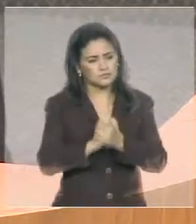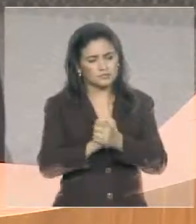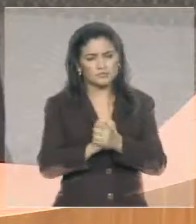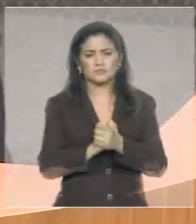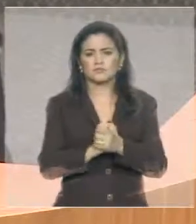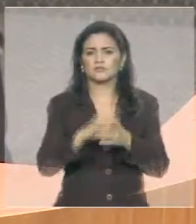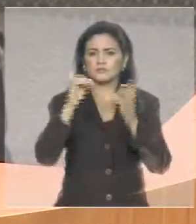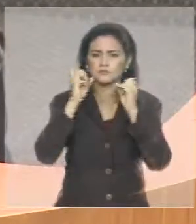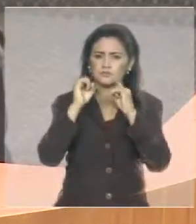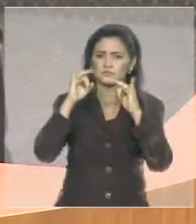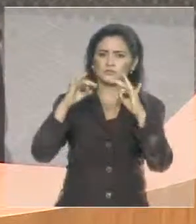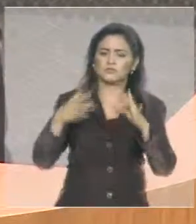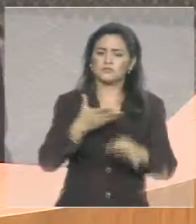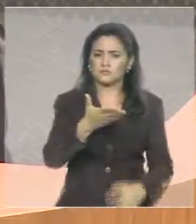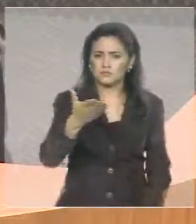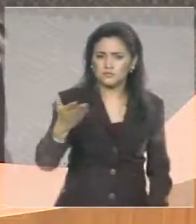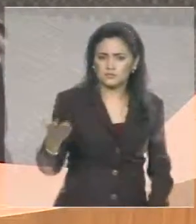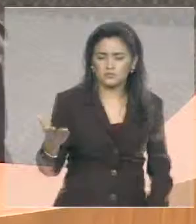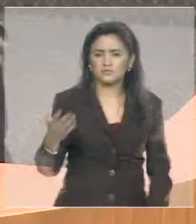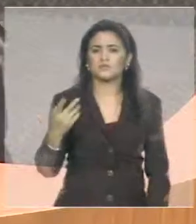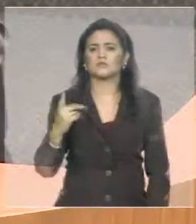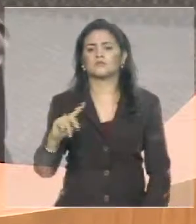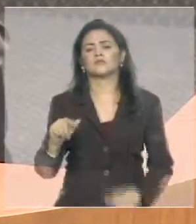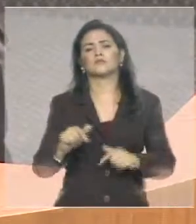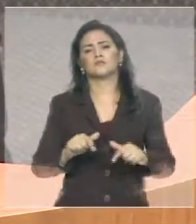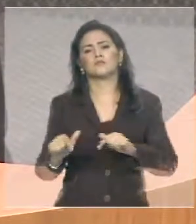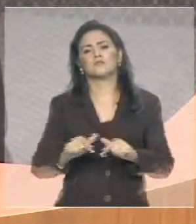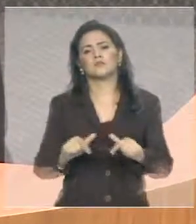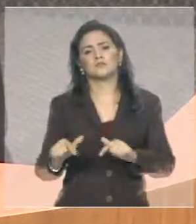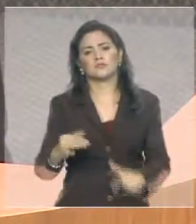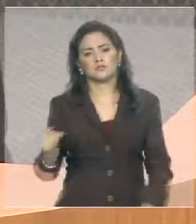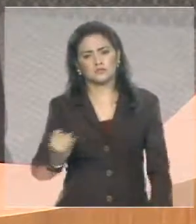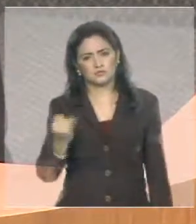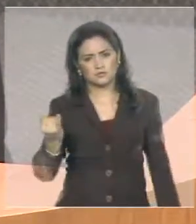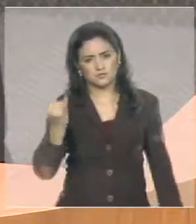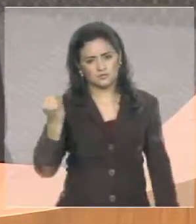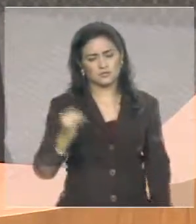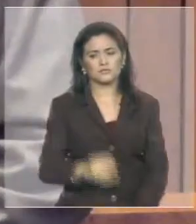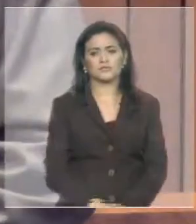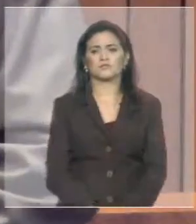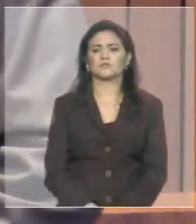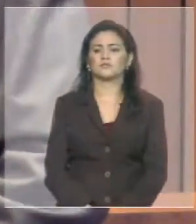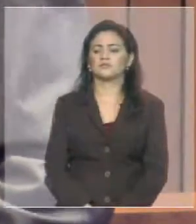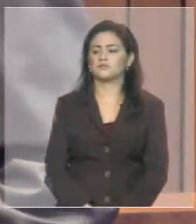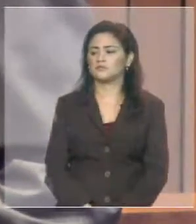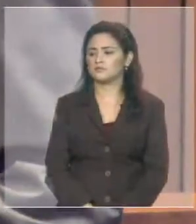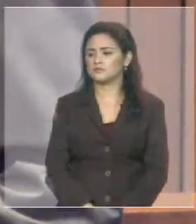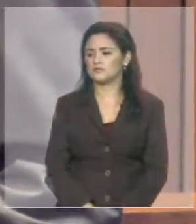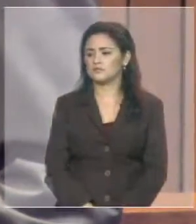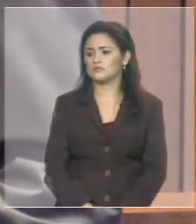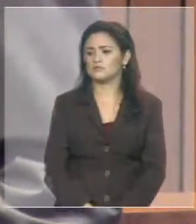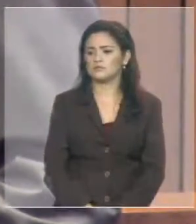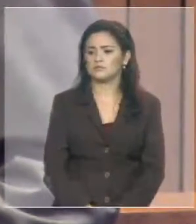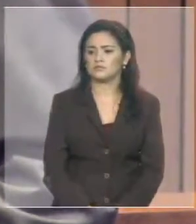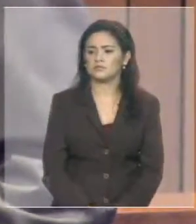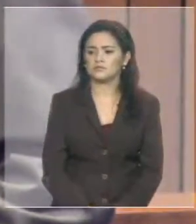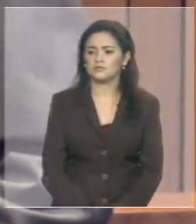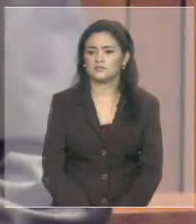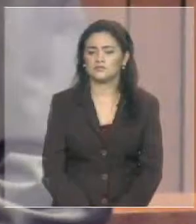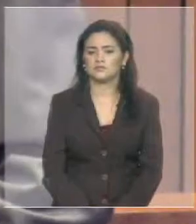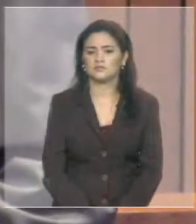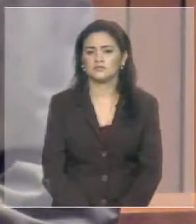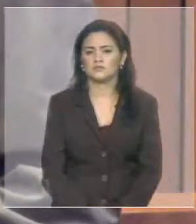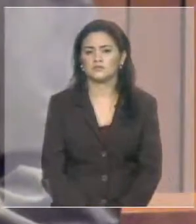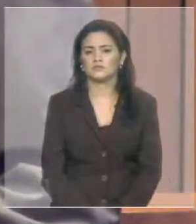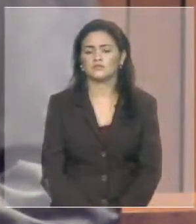atividades, nessa tão importante e nobre atividade que é ser repórter. Eu não poderia deixar também, senhor presidente, de fazer referência à segurança